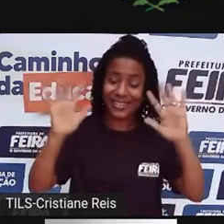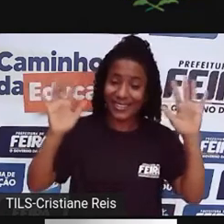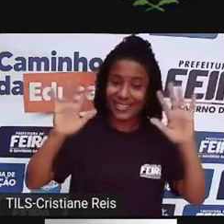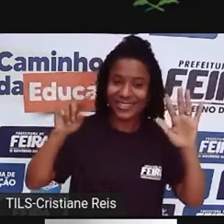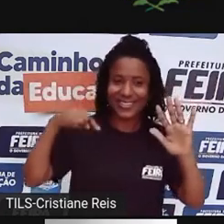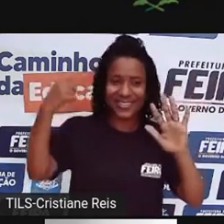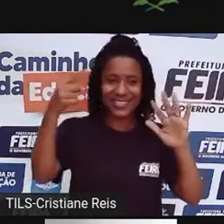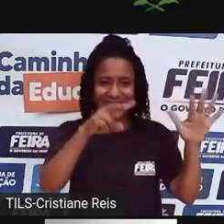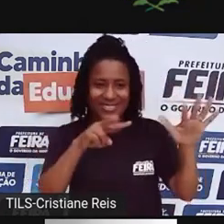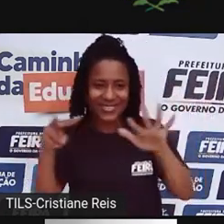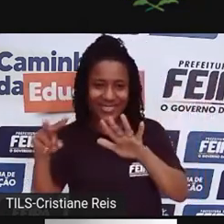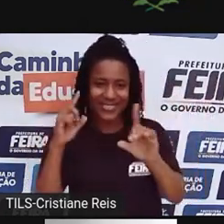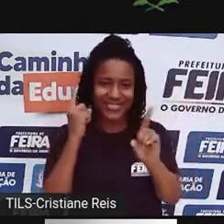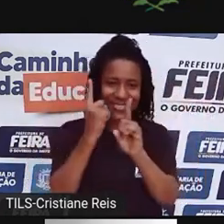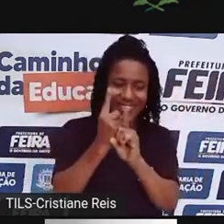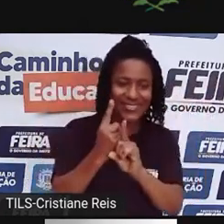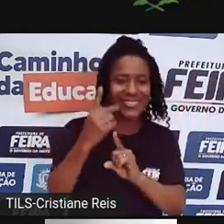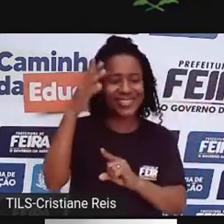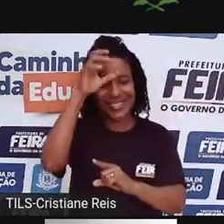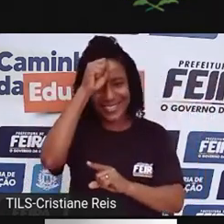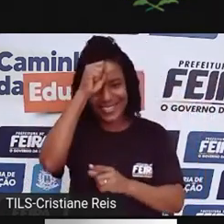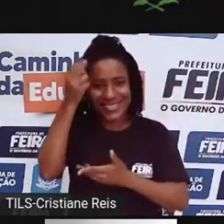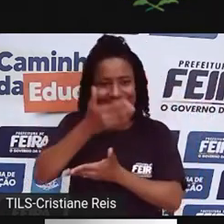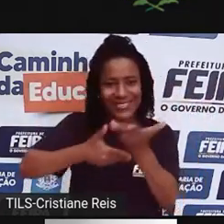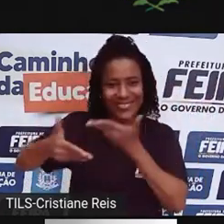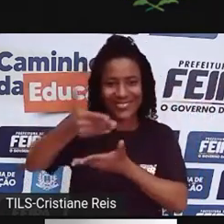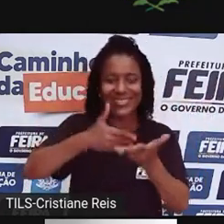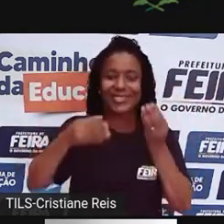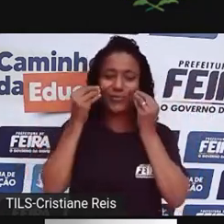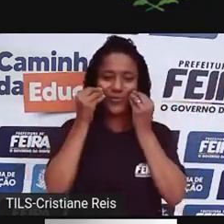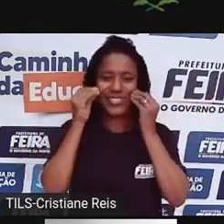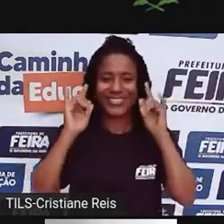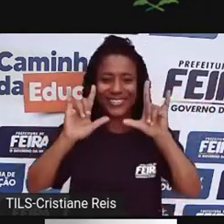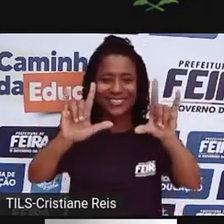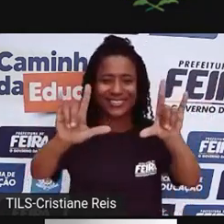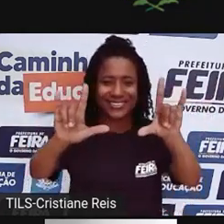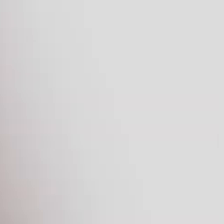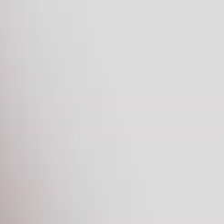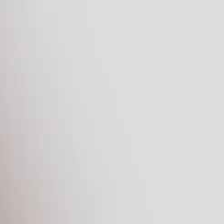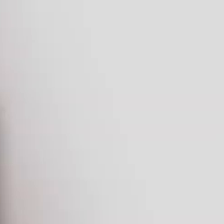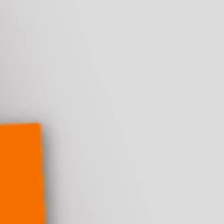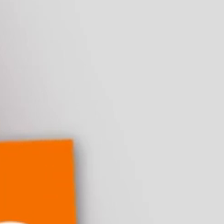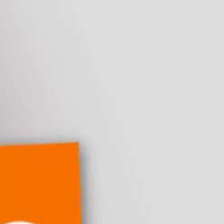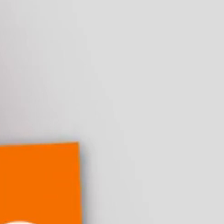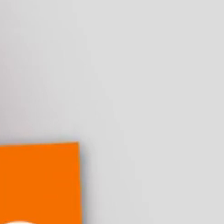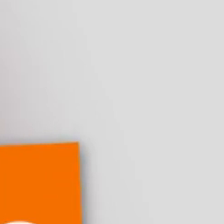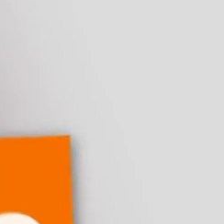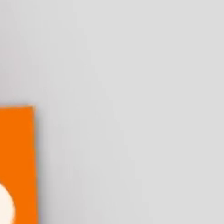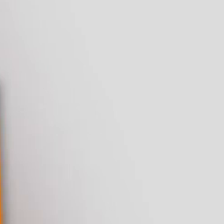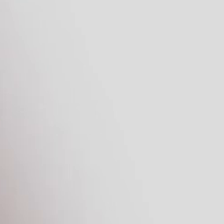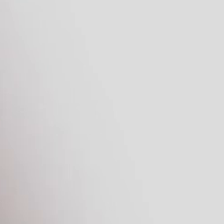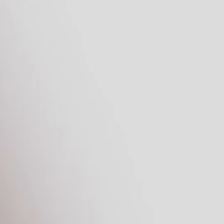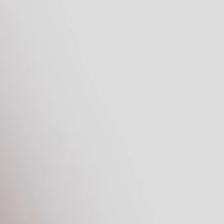vem a se vê de novo no Saberes e Viveres, um beijo! Tchau, tchau! Tchau!